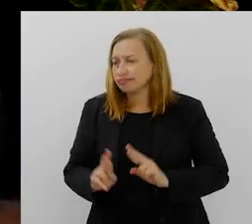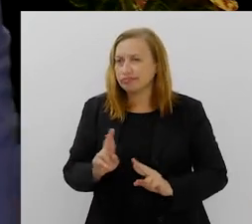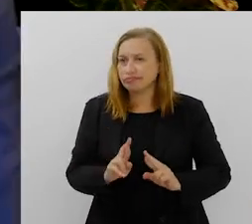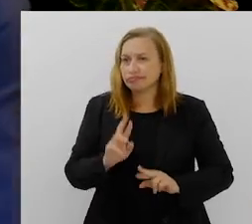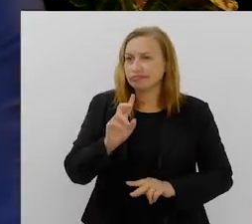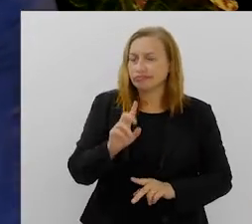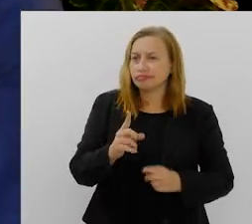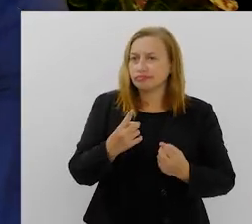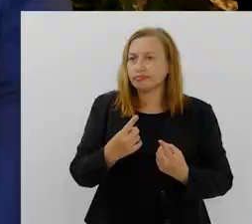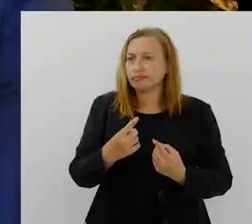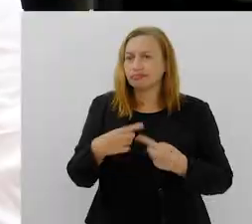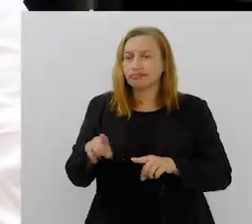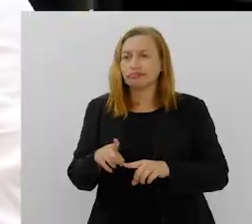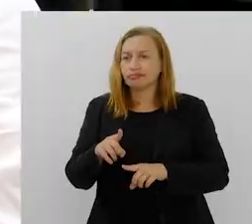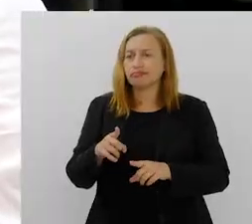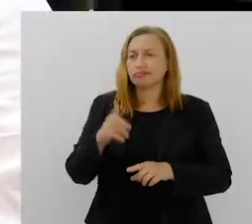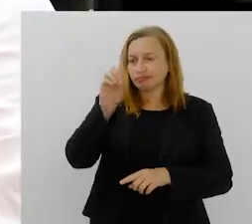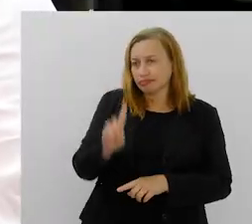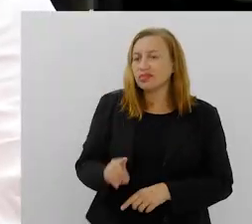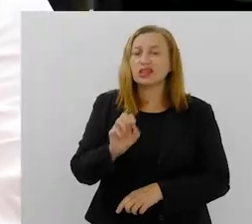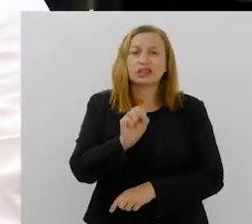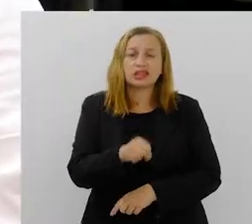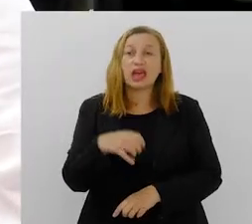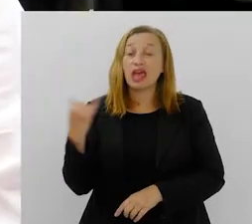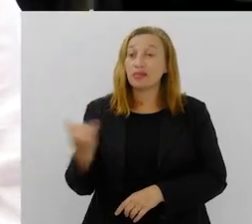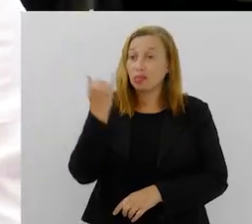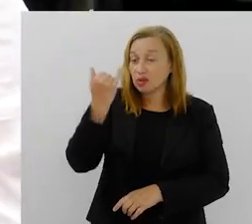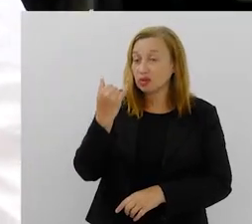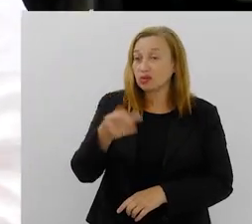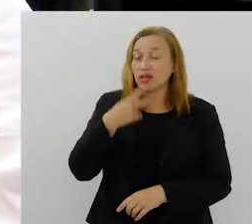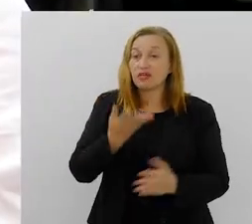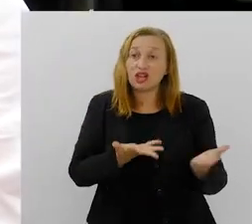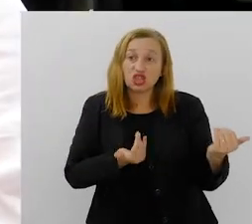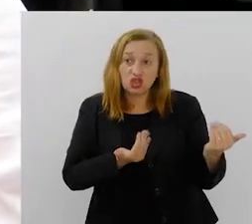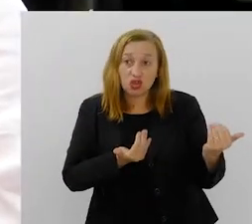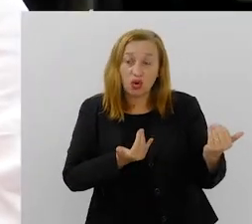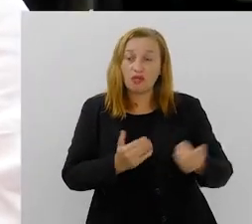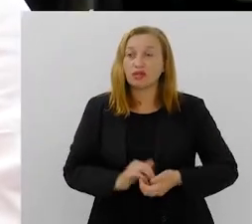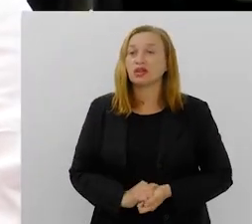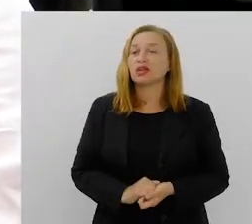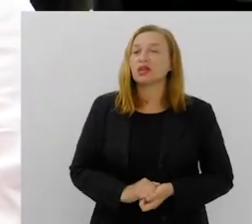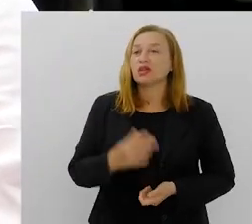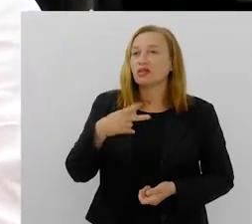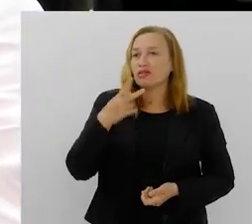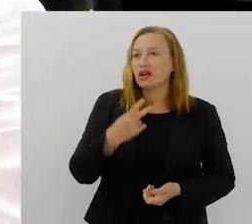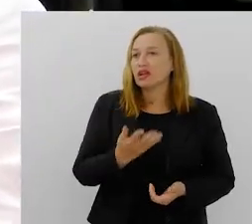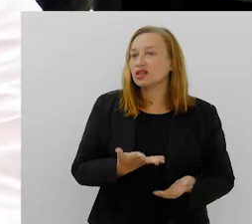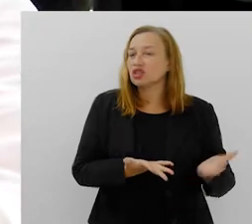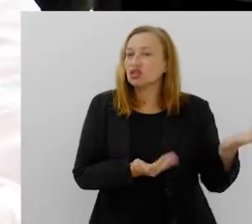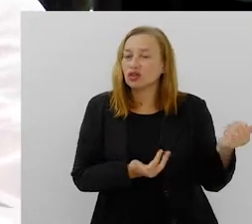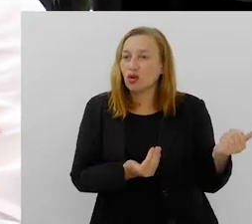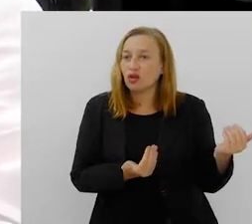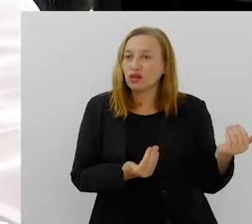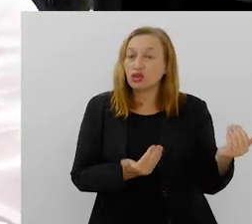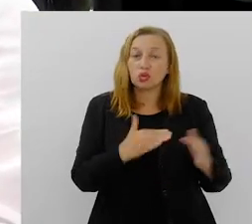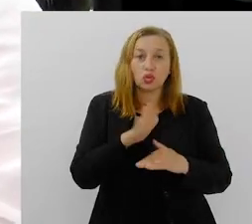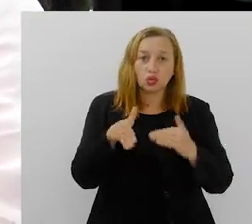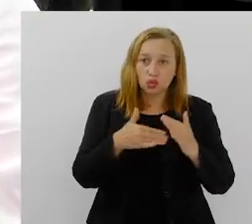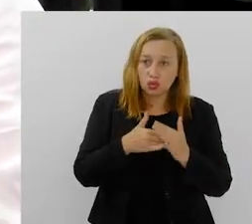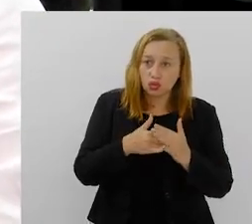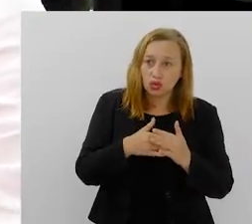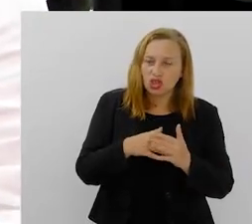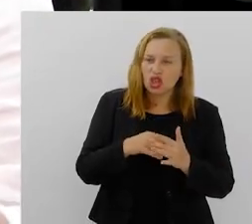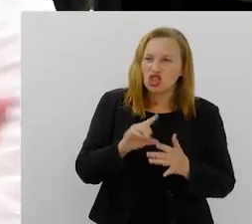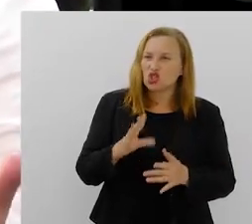violação desse direito. É, assim, é importante que quando a gente fala de juventude, nós estamos falando de juventudes, né?